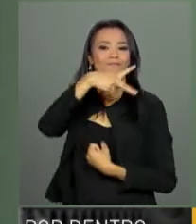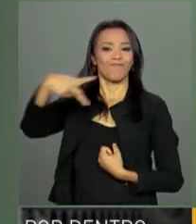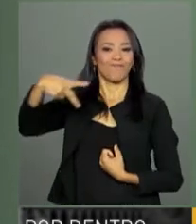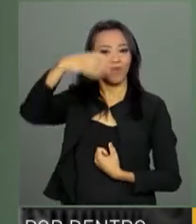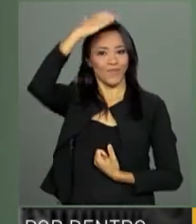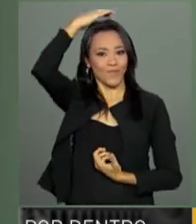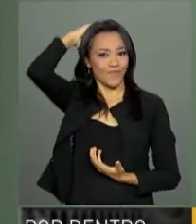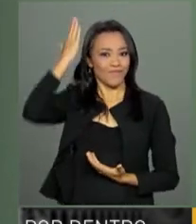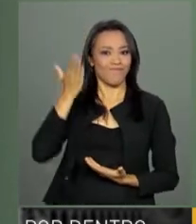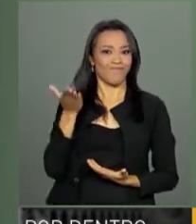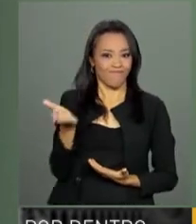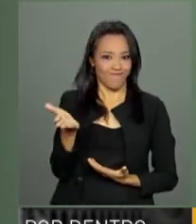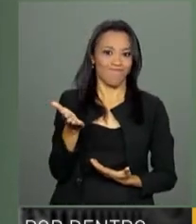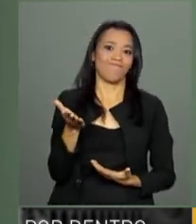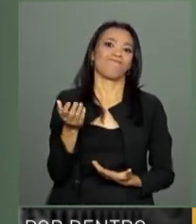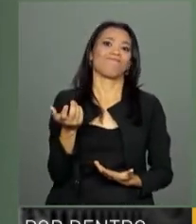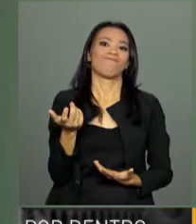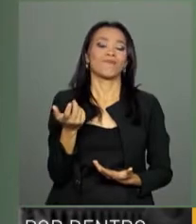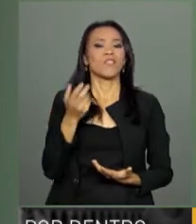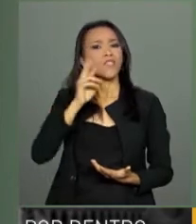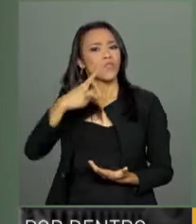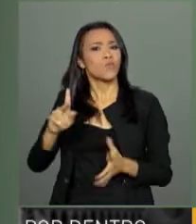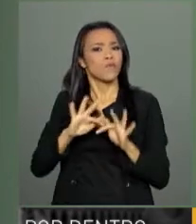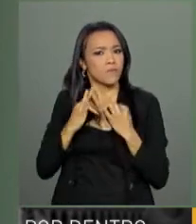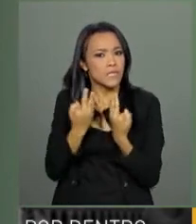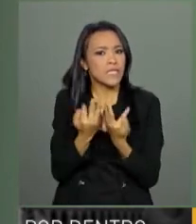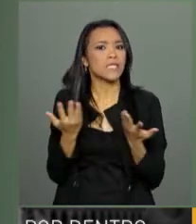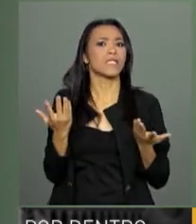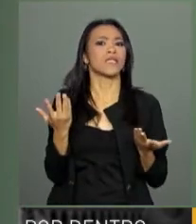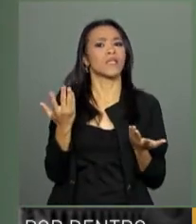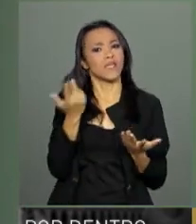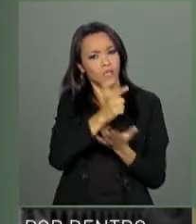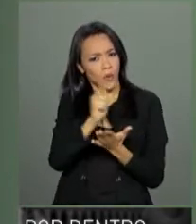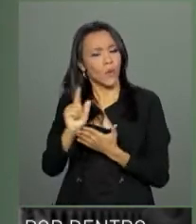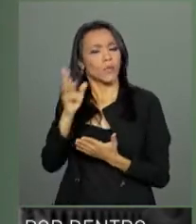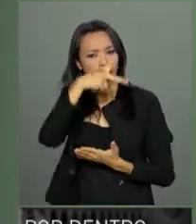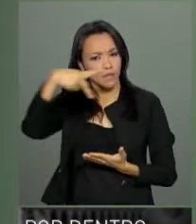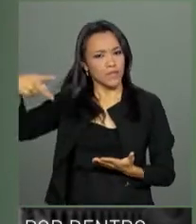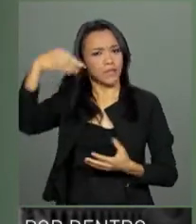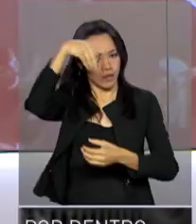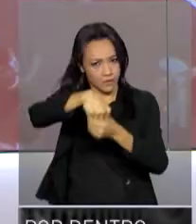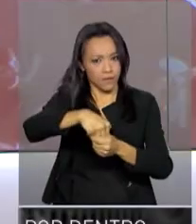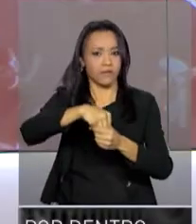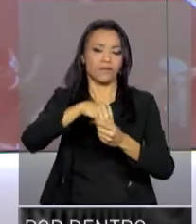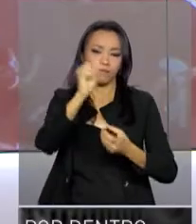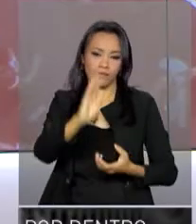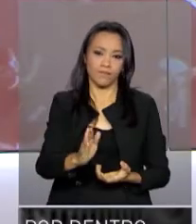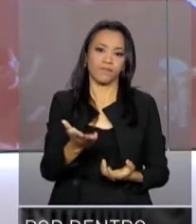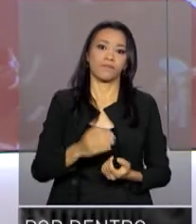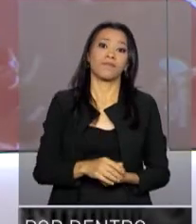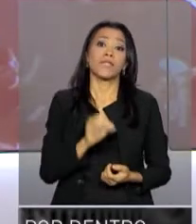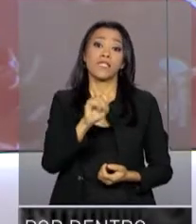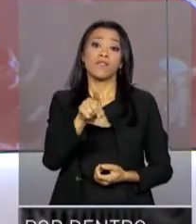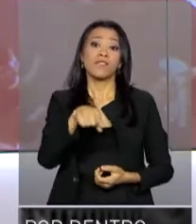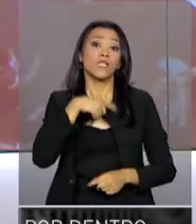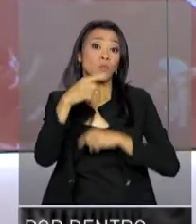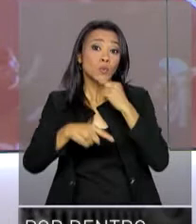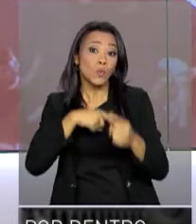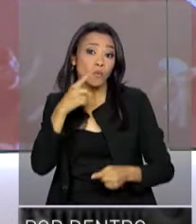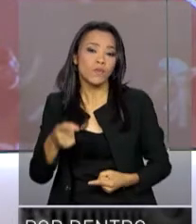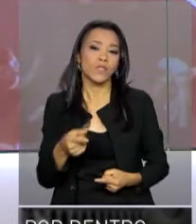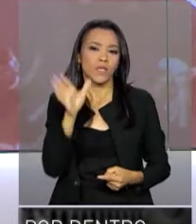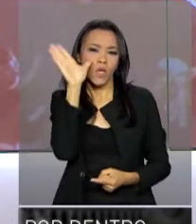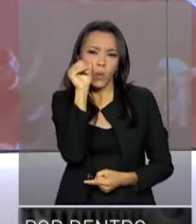prover segurança ao presidente, aos seus familiares e a todas as instalações da presidência da República. Se você tem dúvidas ou